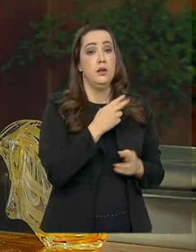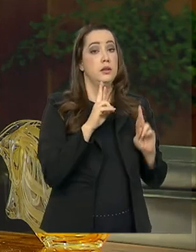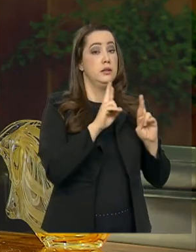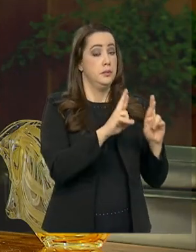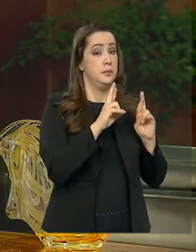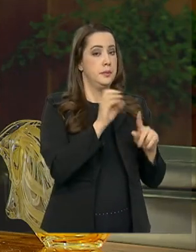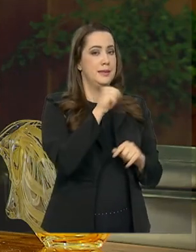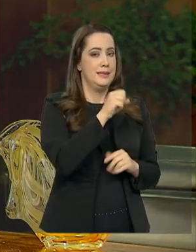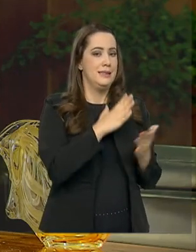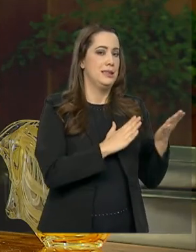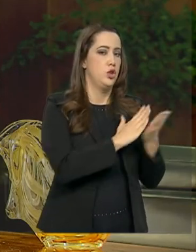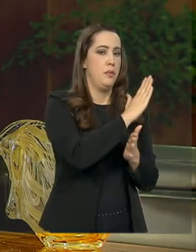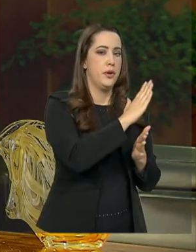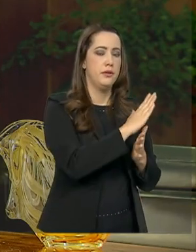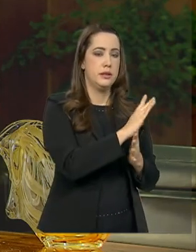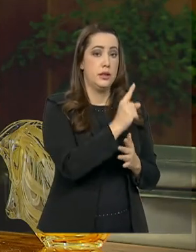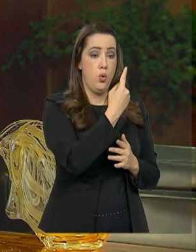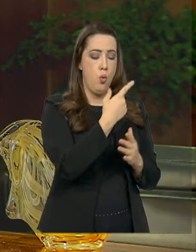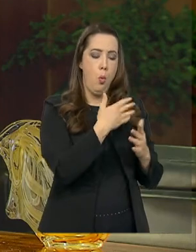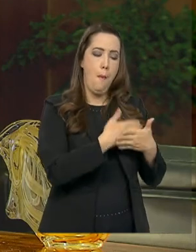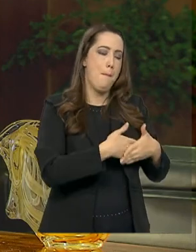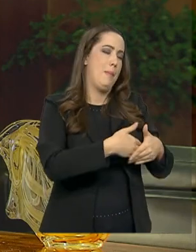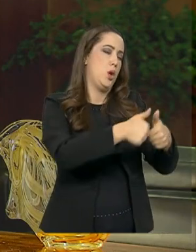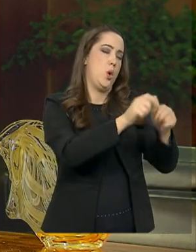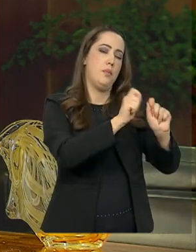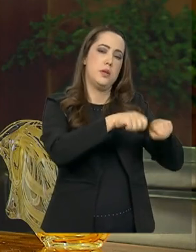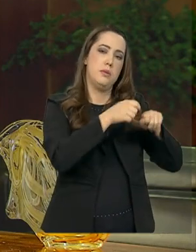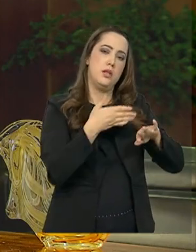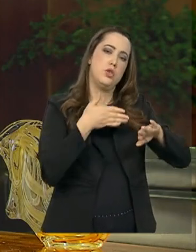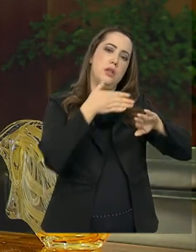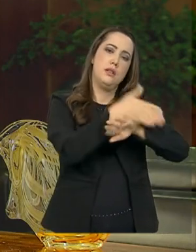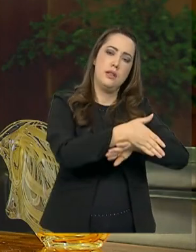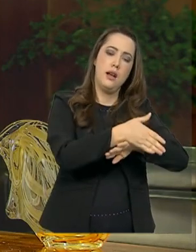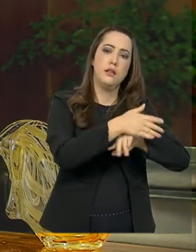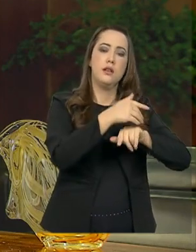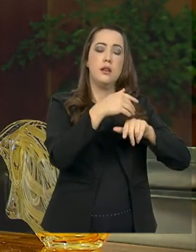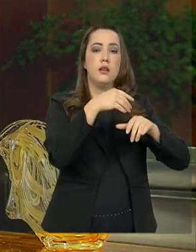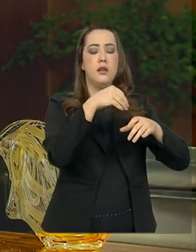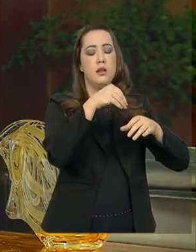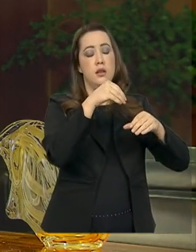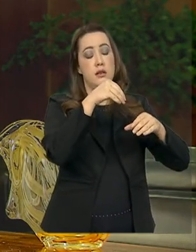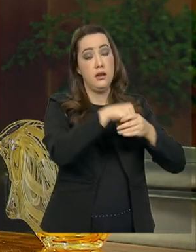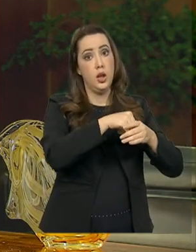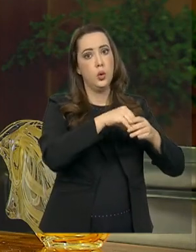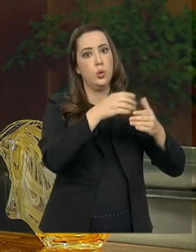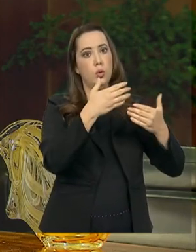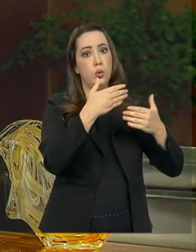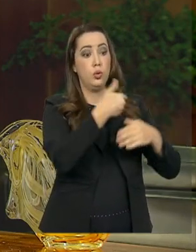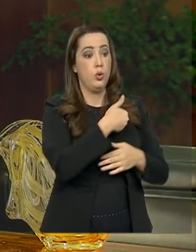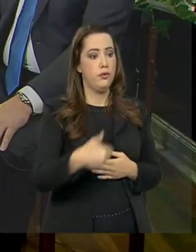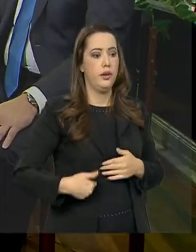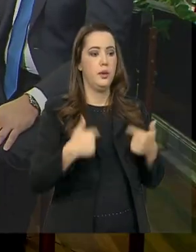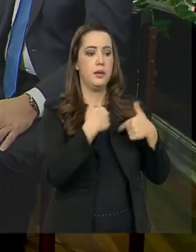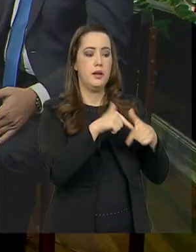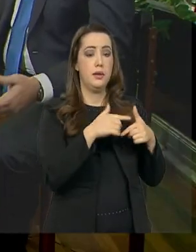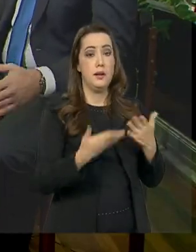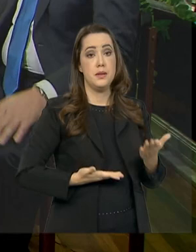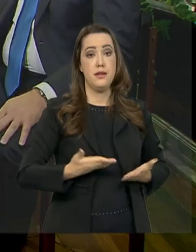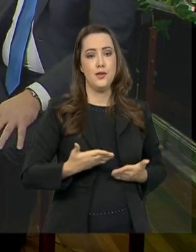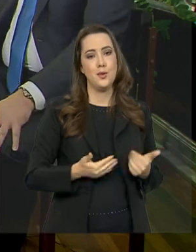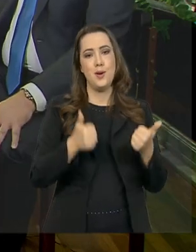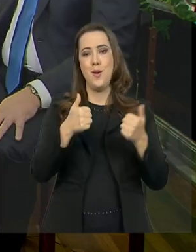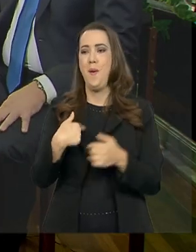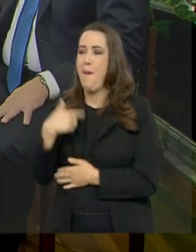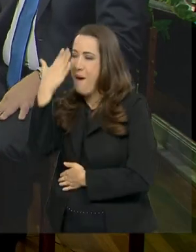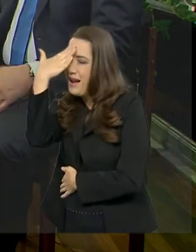expectativa, sim, de aprovar um modelo melhor de ingresso das pessoas no serviço público para que elas possam prestar o melhor serviço. Ministro, muito